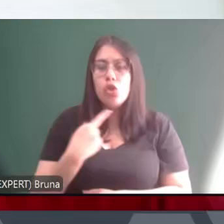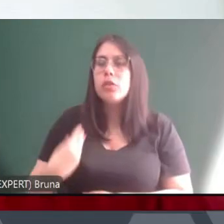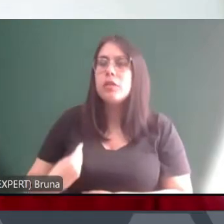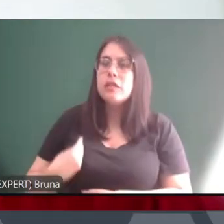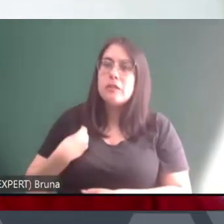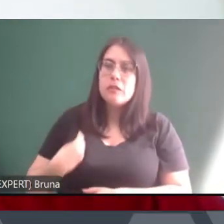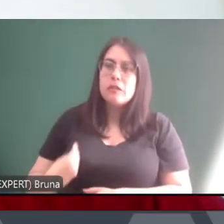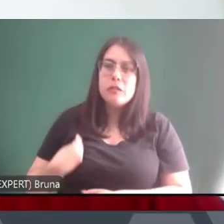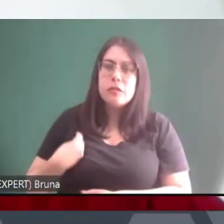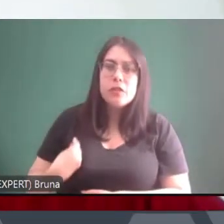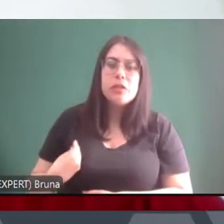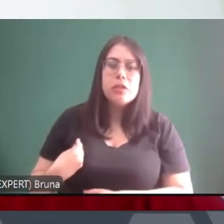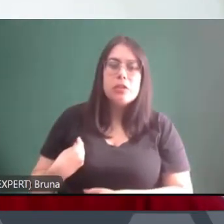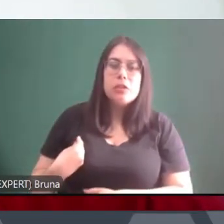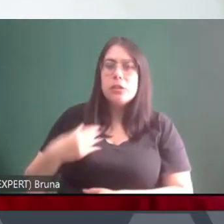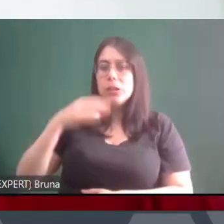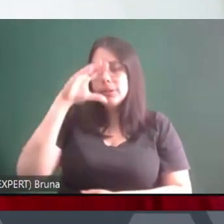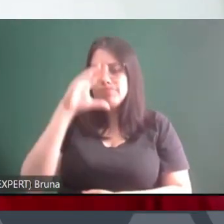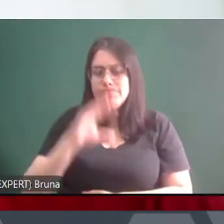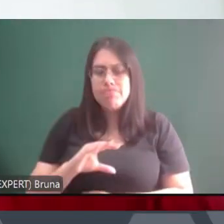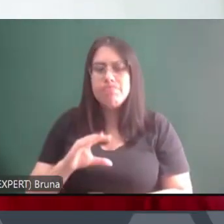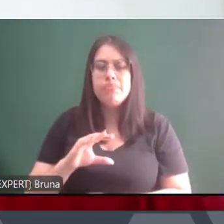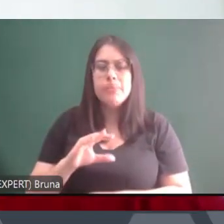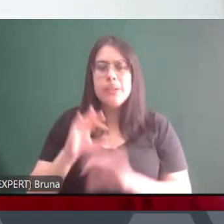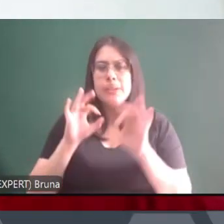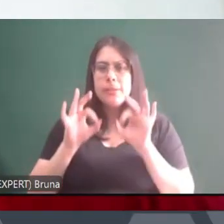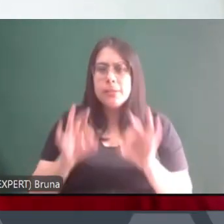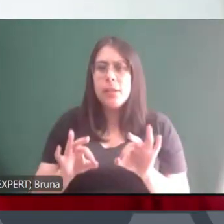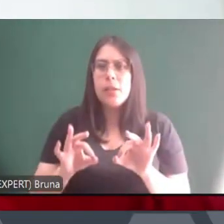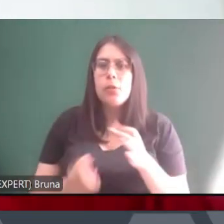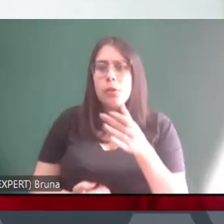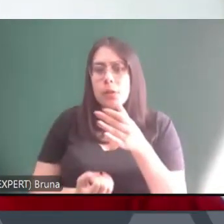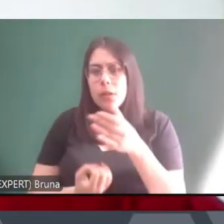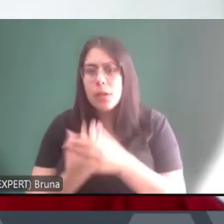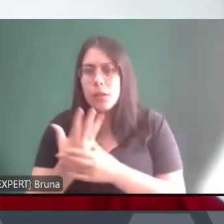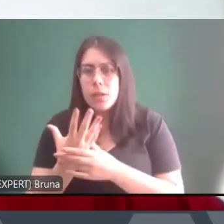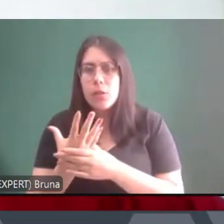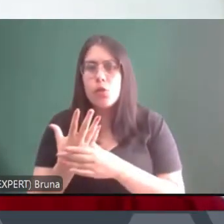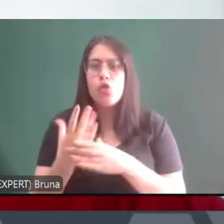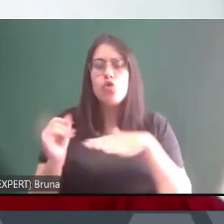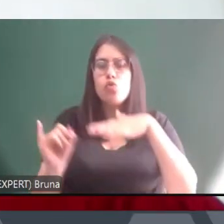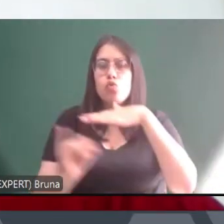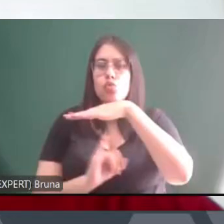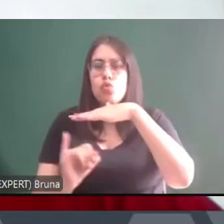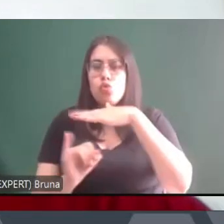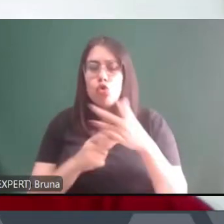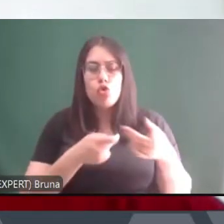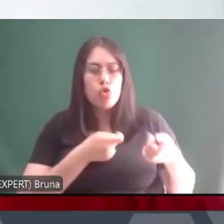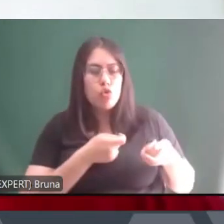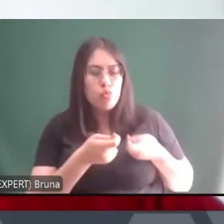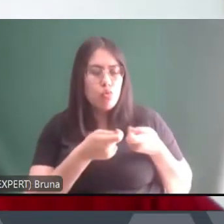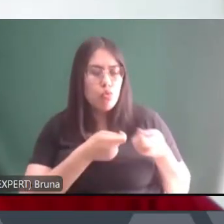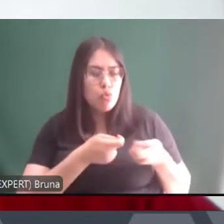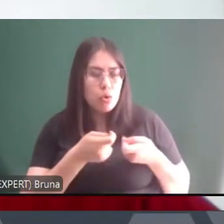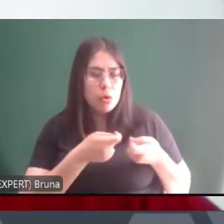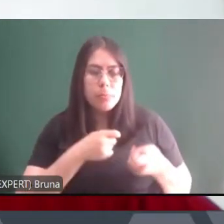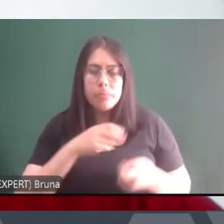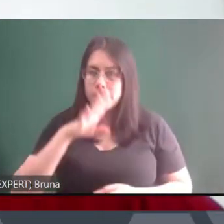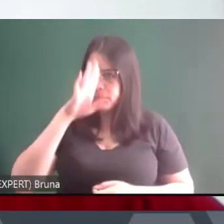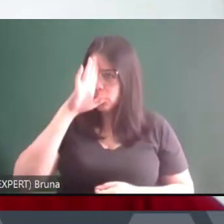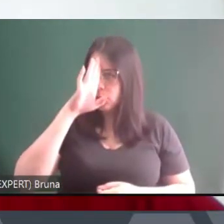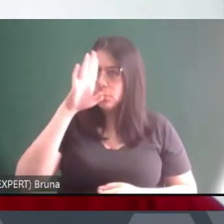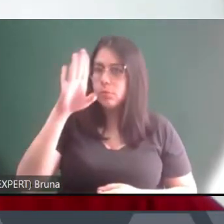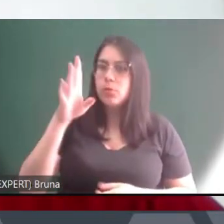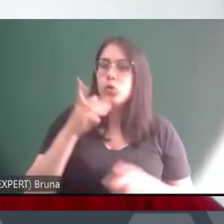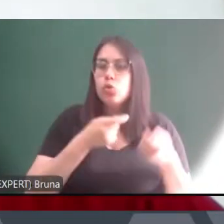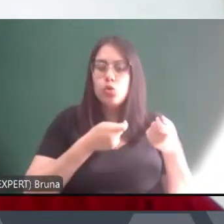civilizatório, né? A partir da criação de instituições de controle, principalmente do